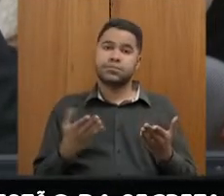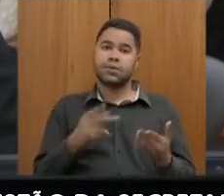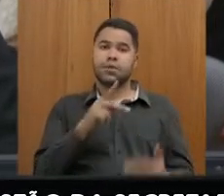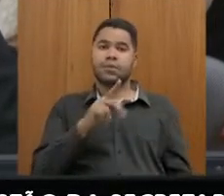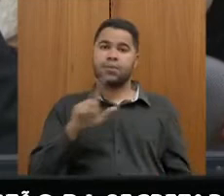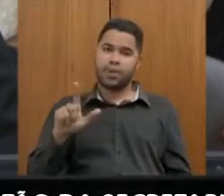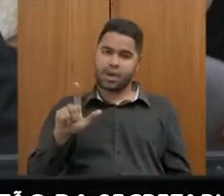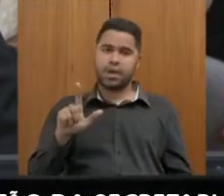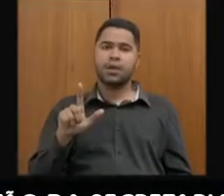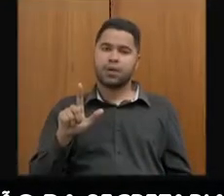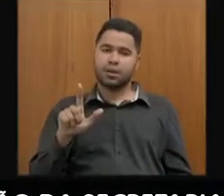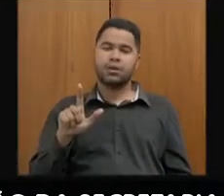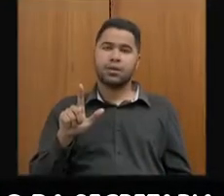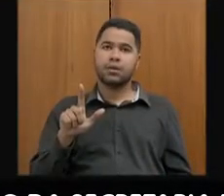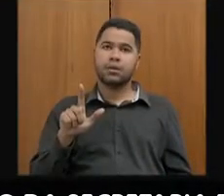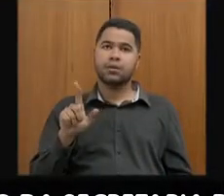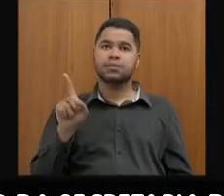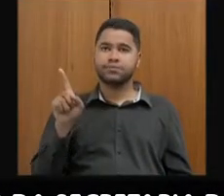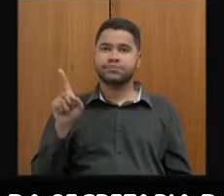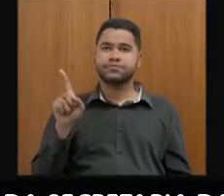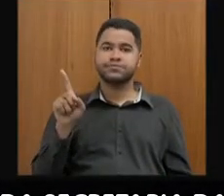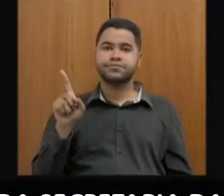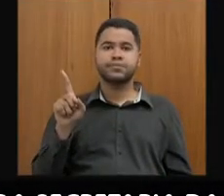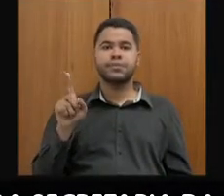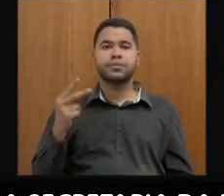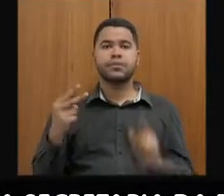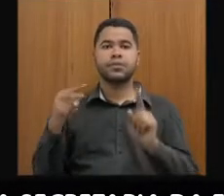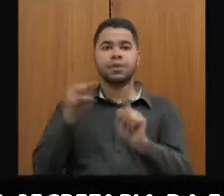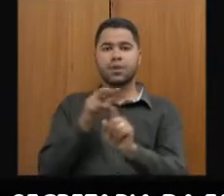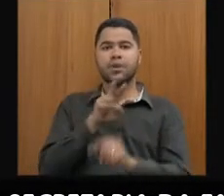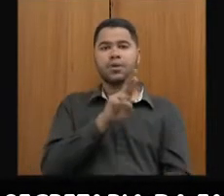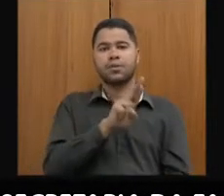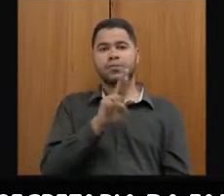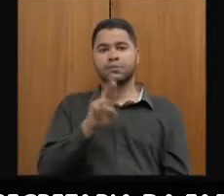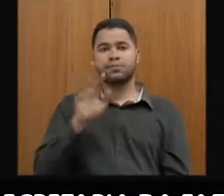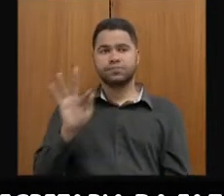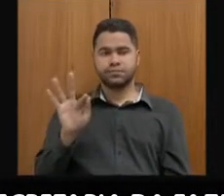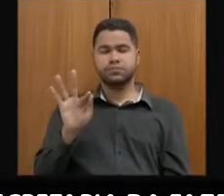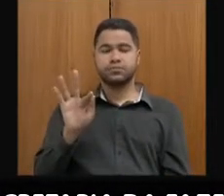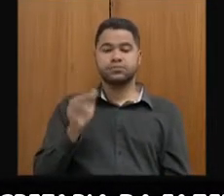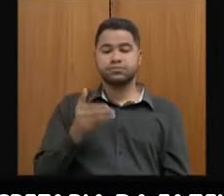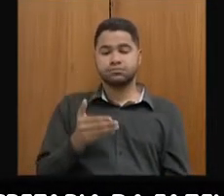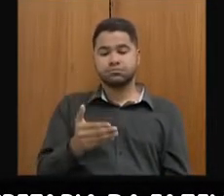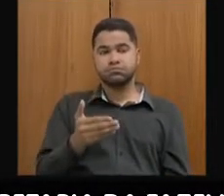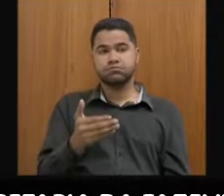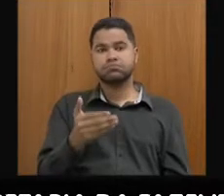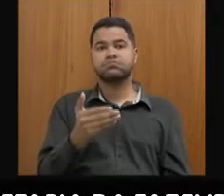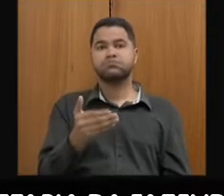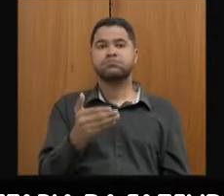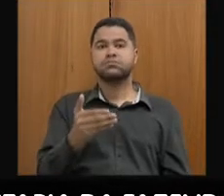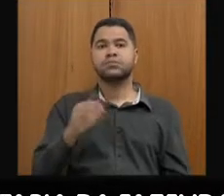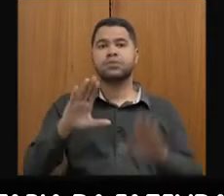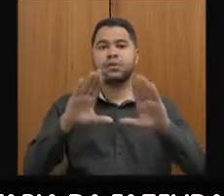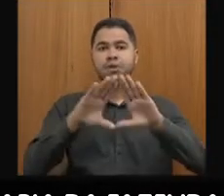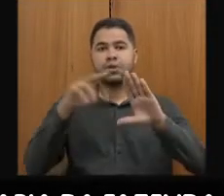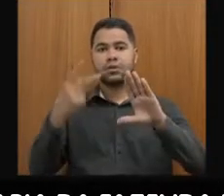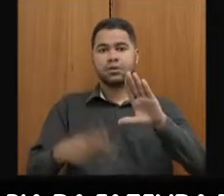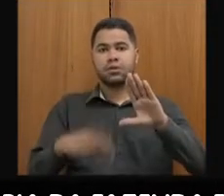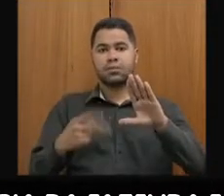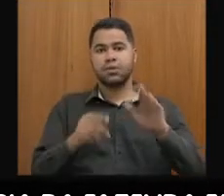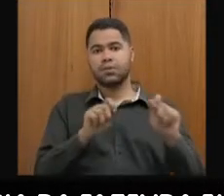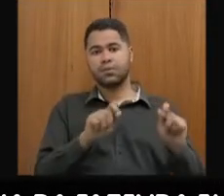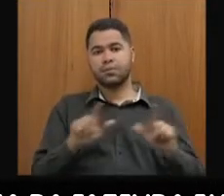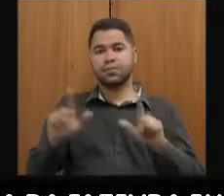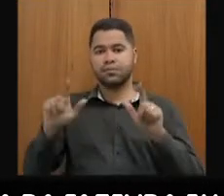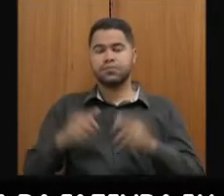estão sob a ótica de regime de reparação fiscal, estão para serem apreciados aqui na Assembleia Legislativa. Próximo,